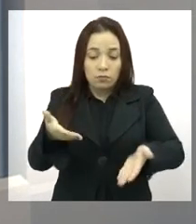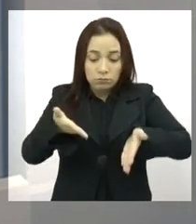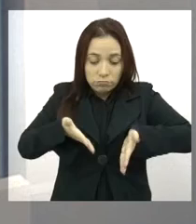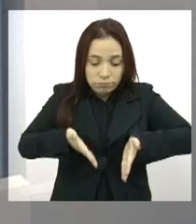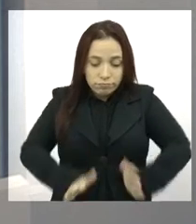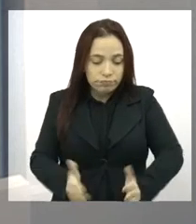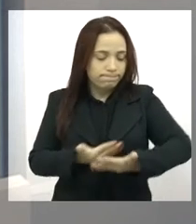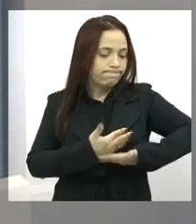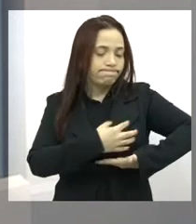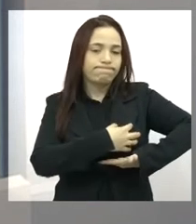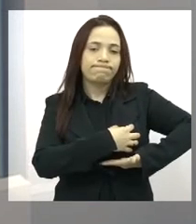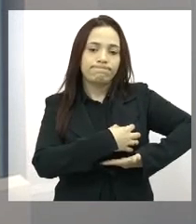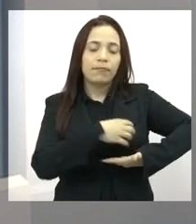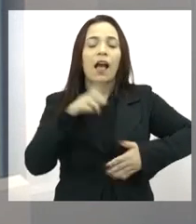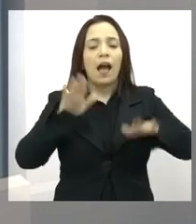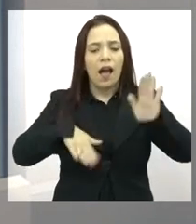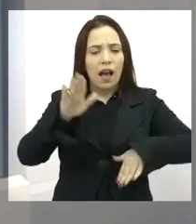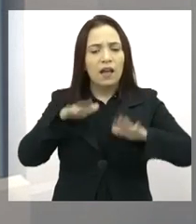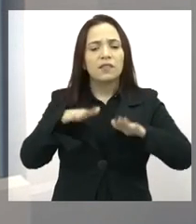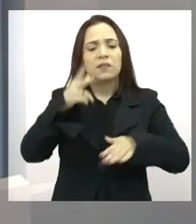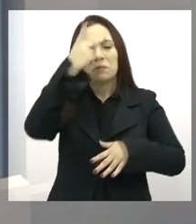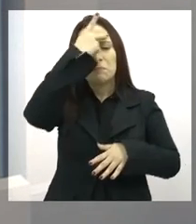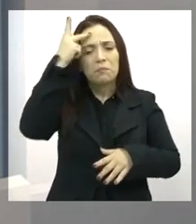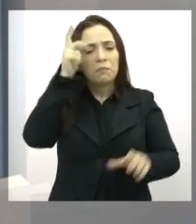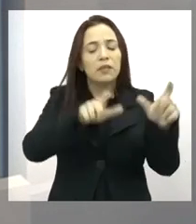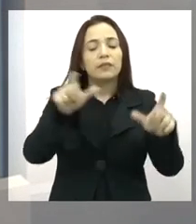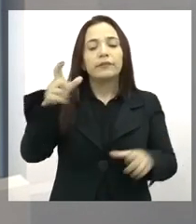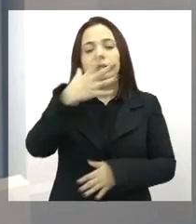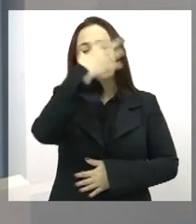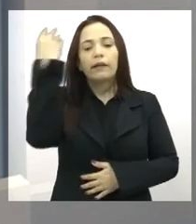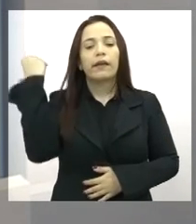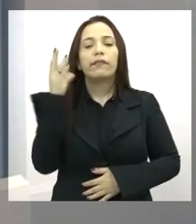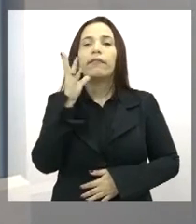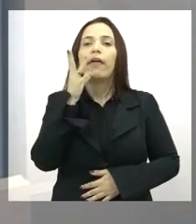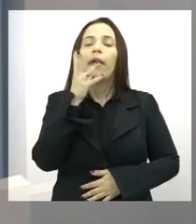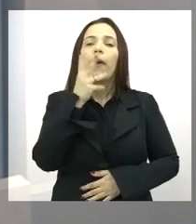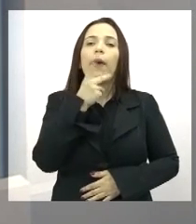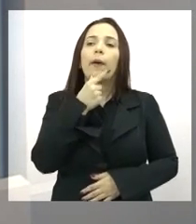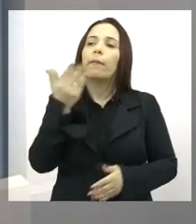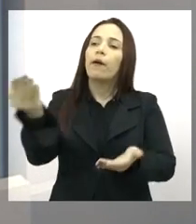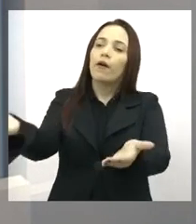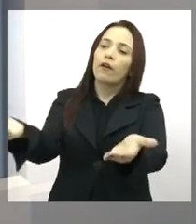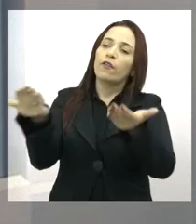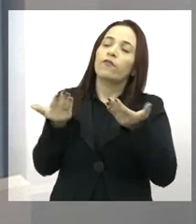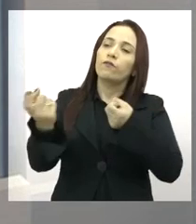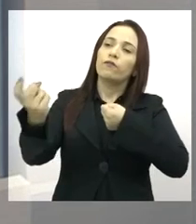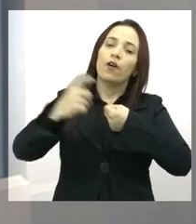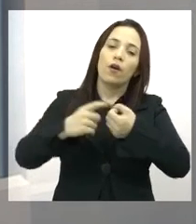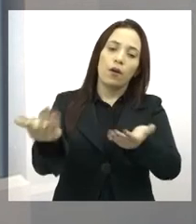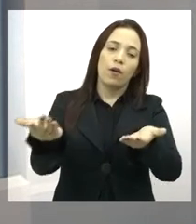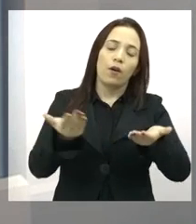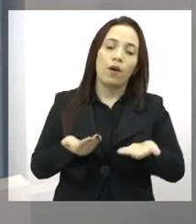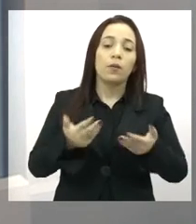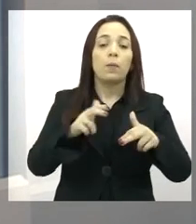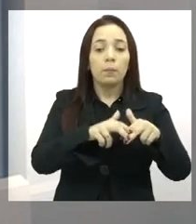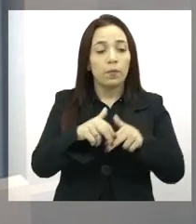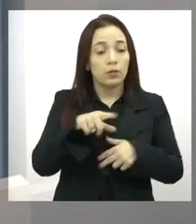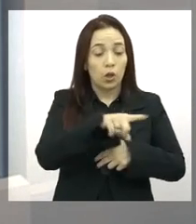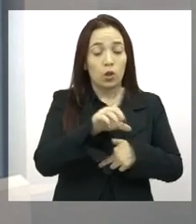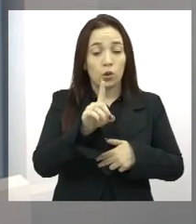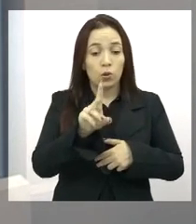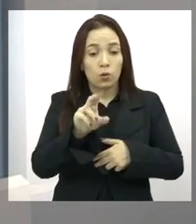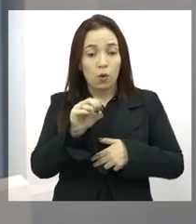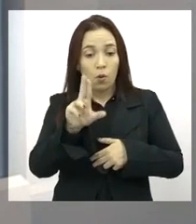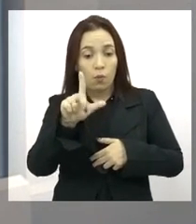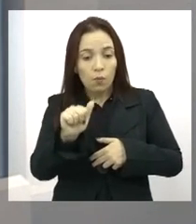vida, então, às vezes, né, as pessoas acabam esquecendo e demoram para devolver o bebê, o acompanhante, a doula, estando ali do seu